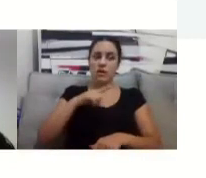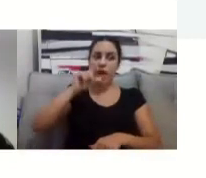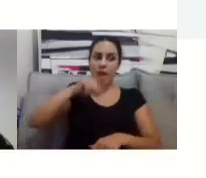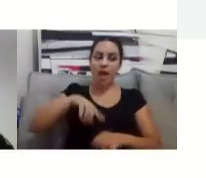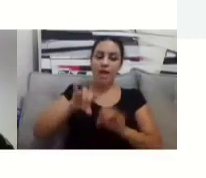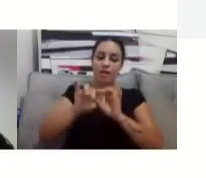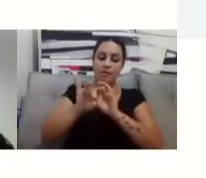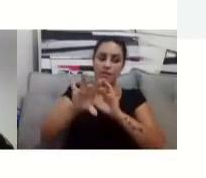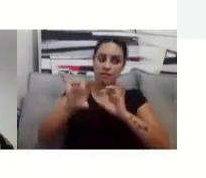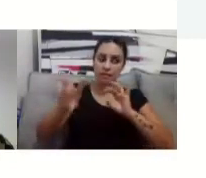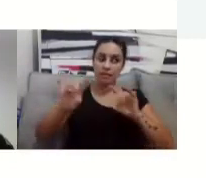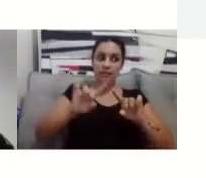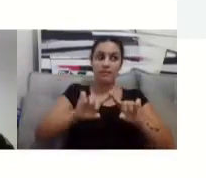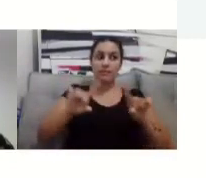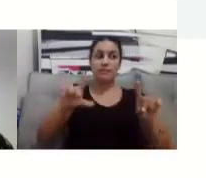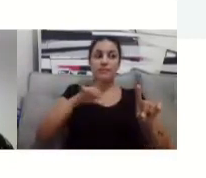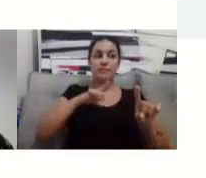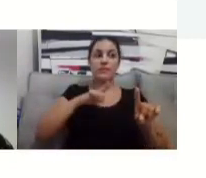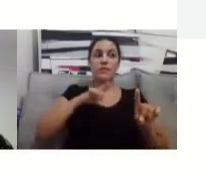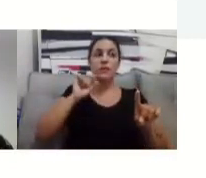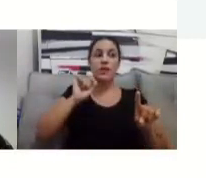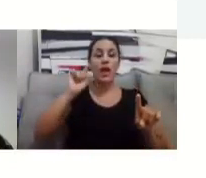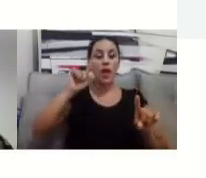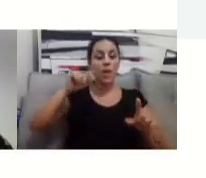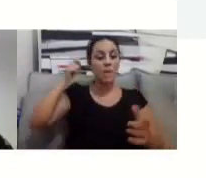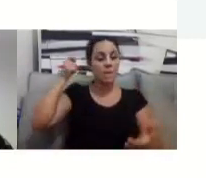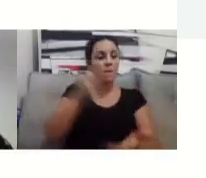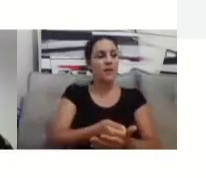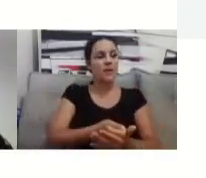fornecer a vocês de